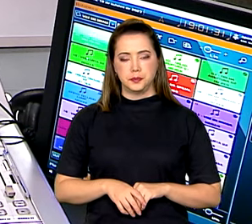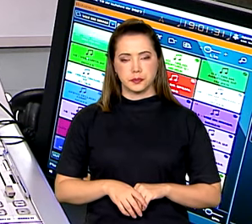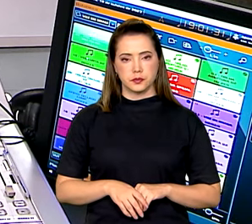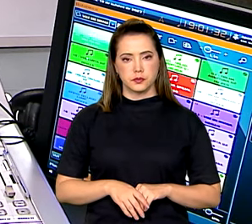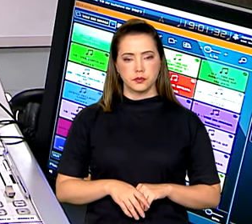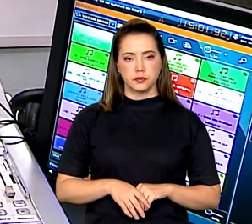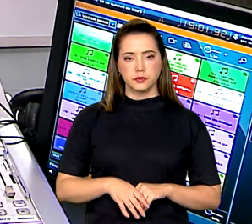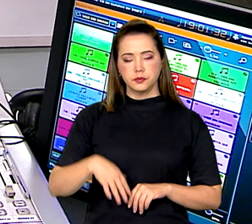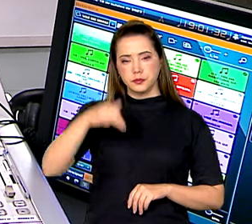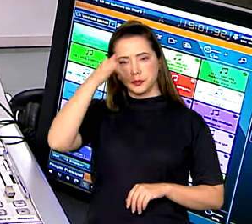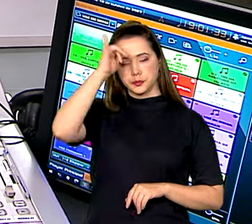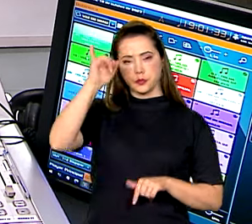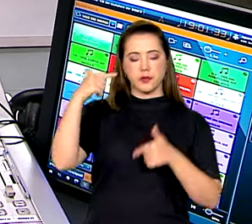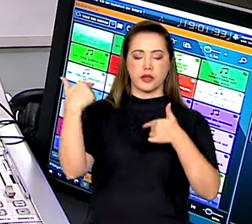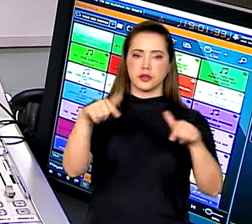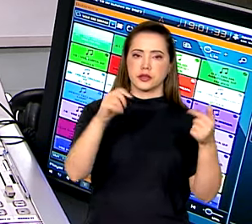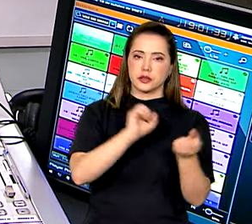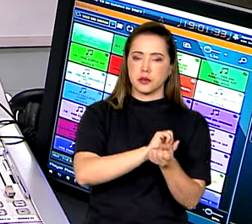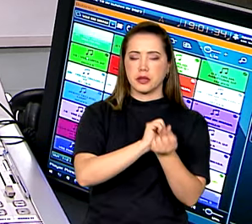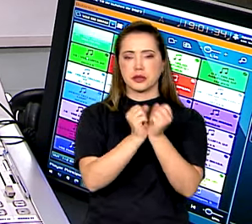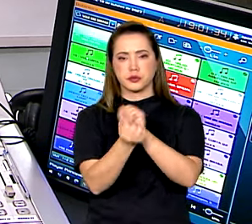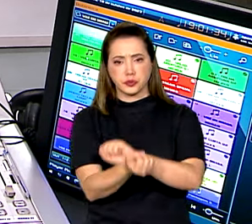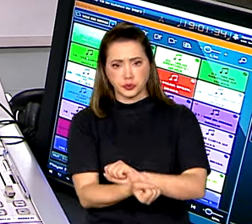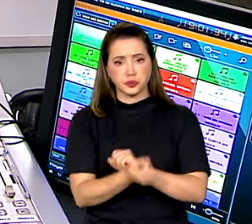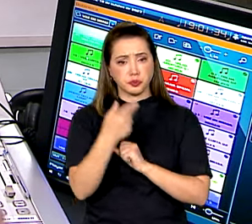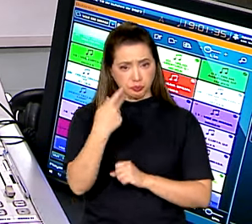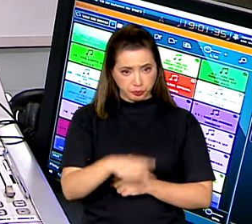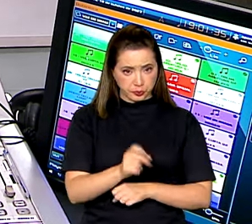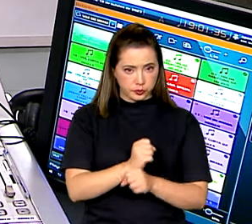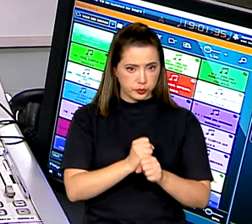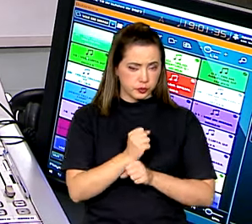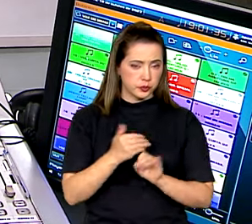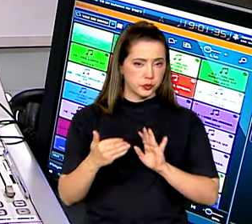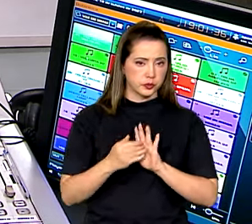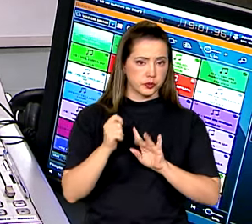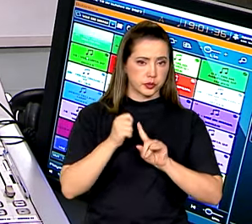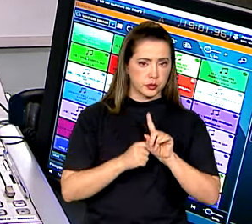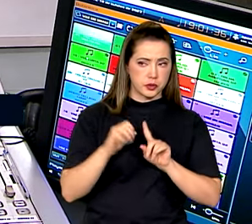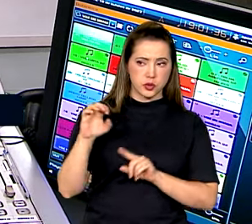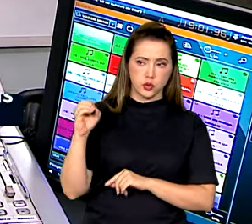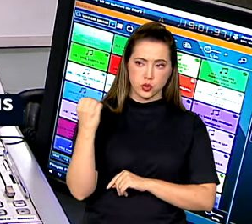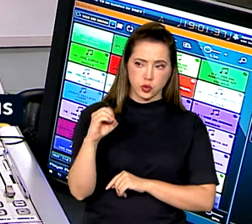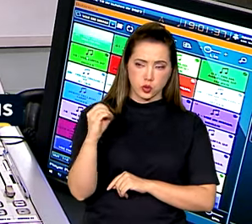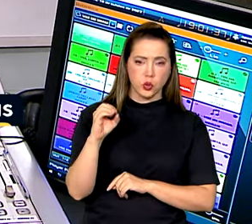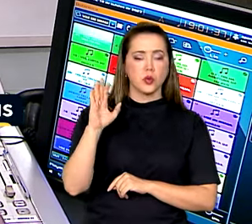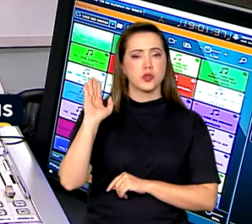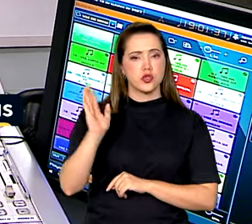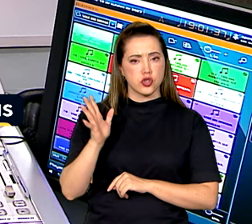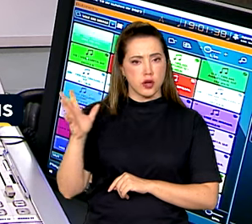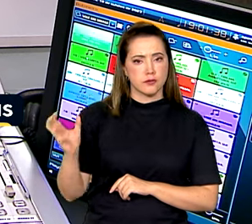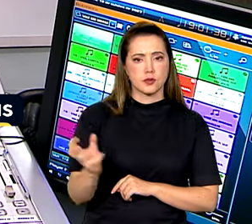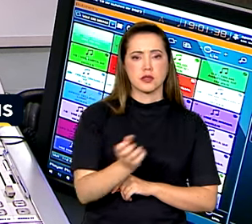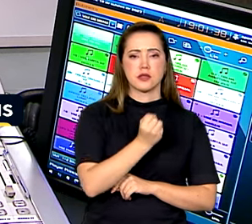Combate ao trabalho escravo. Somente neste ano, até outubro, já foram resgatados quase 2